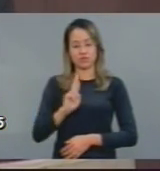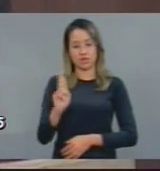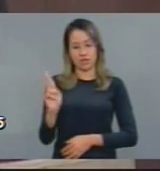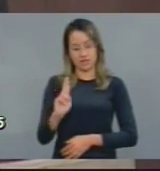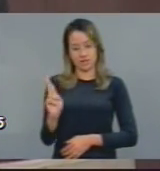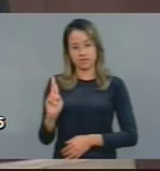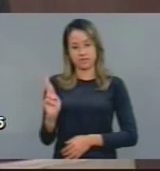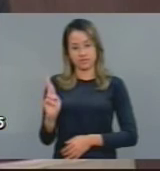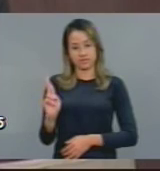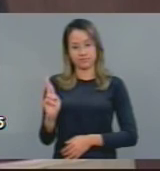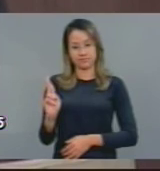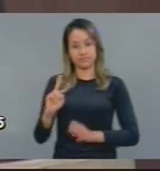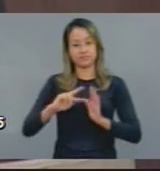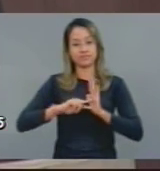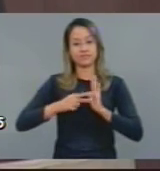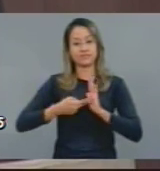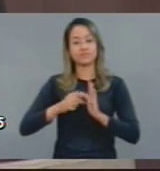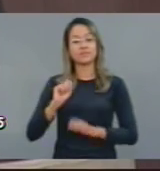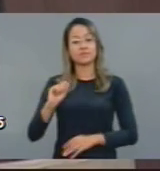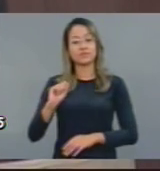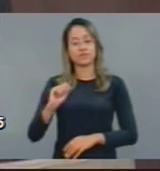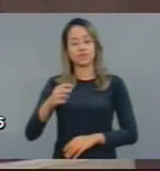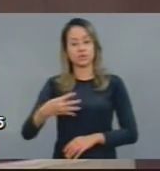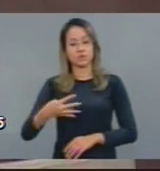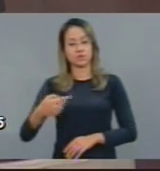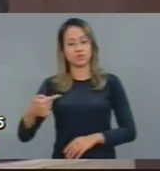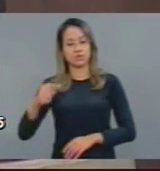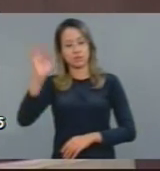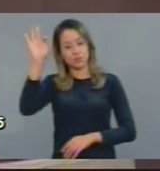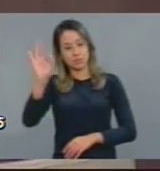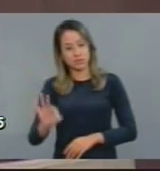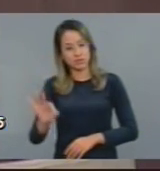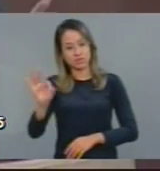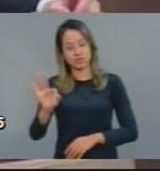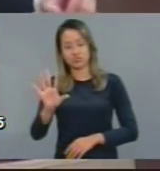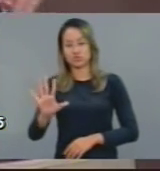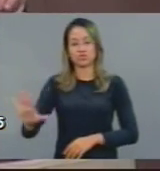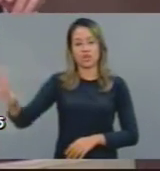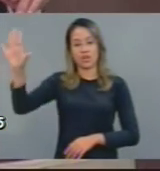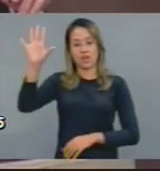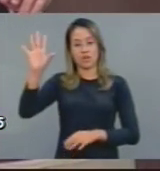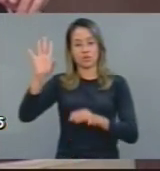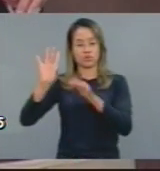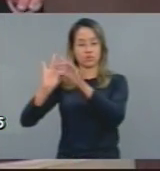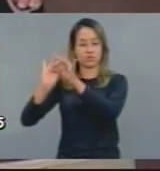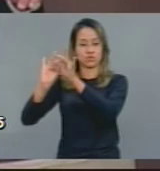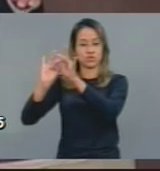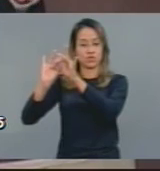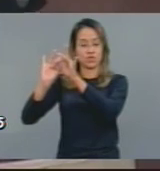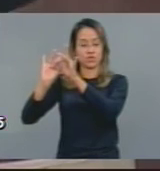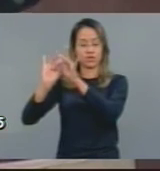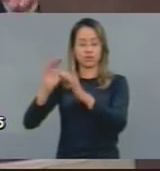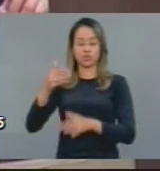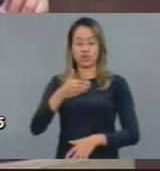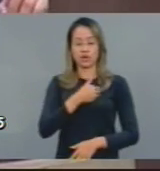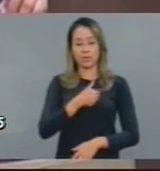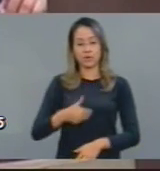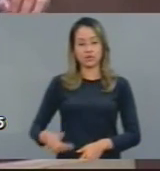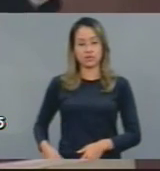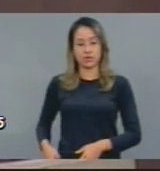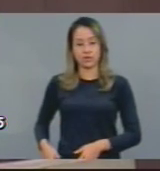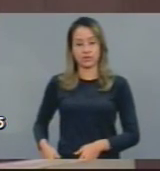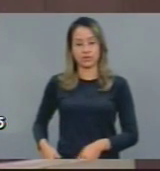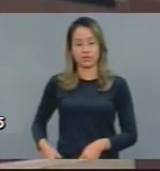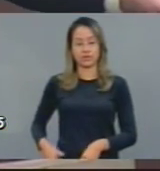Isso corresponde a 47% do Orçamento Geral da União. Portanto, os cortes